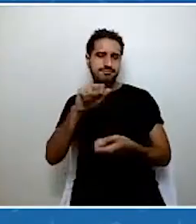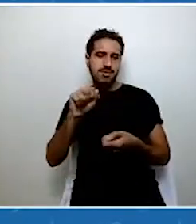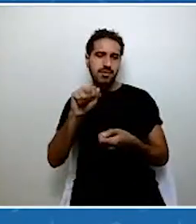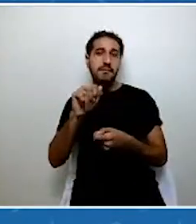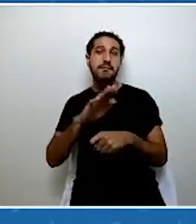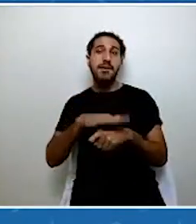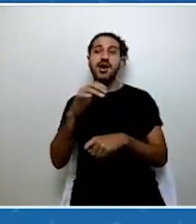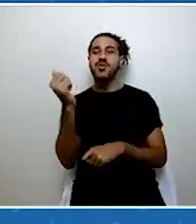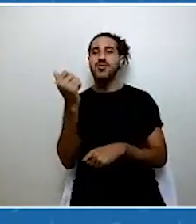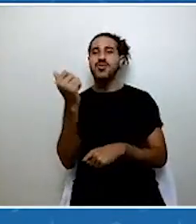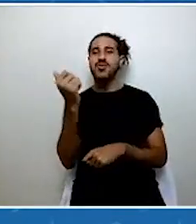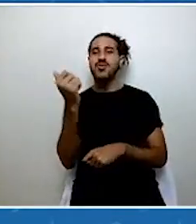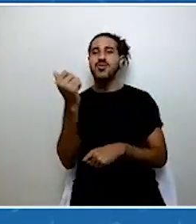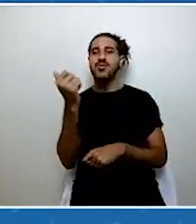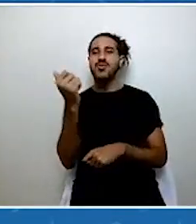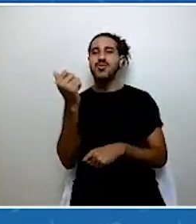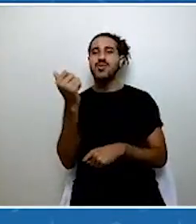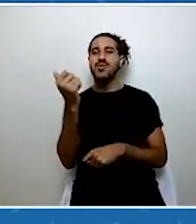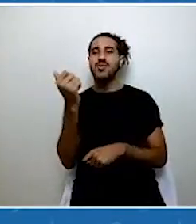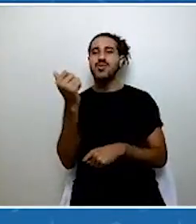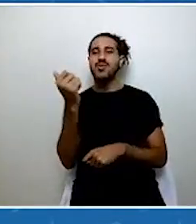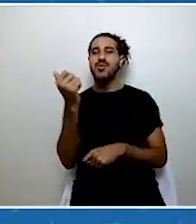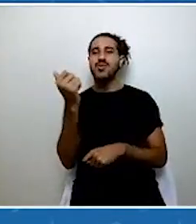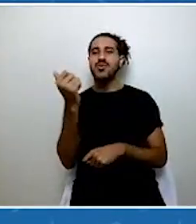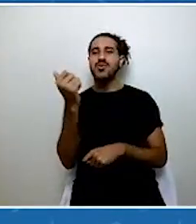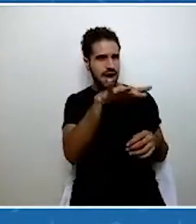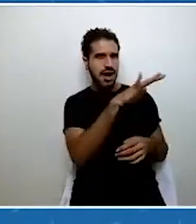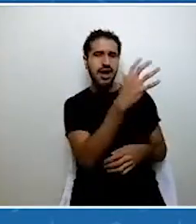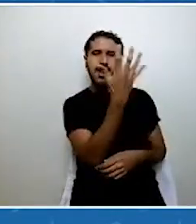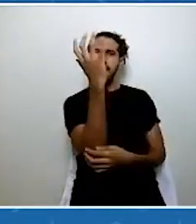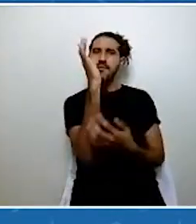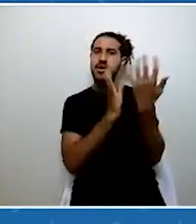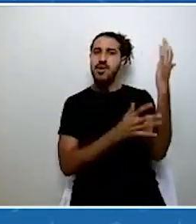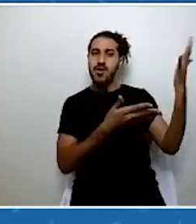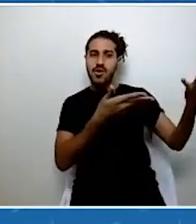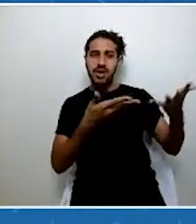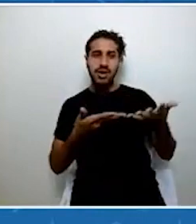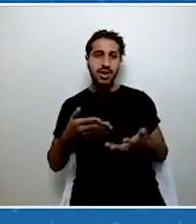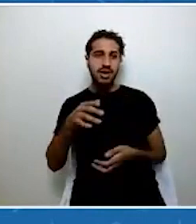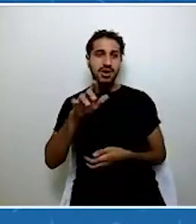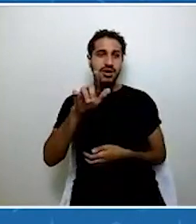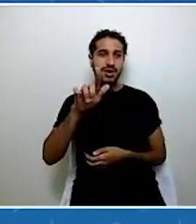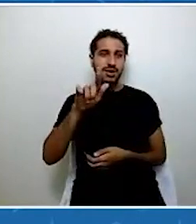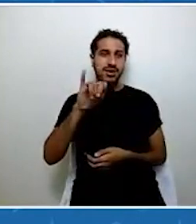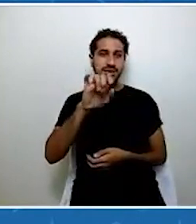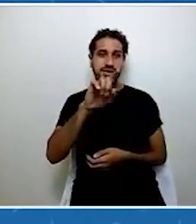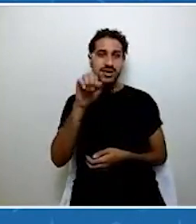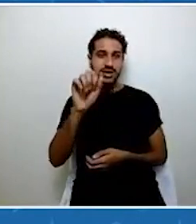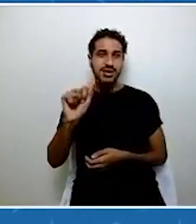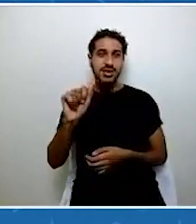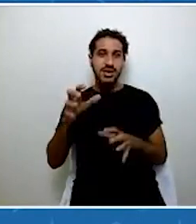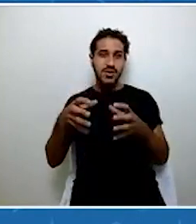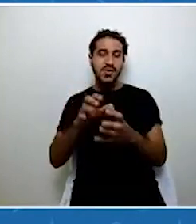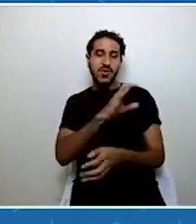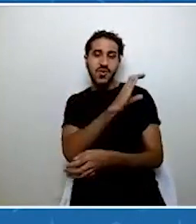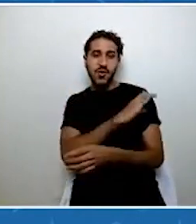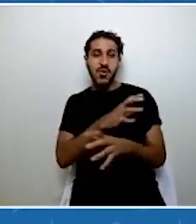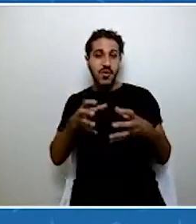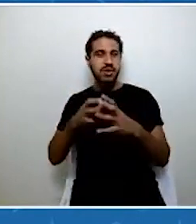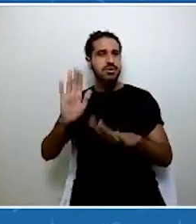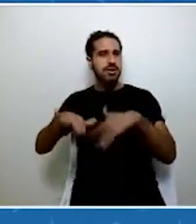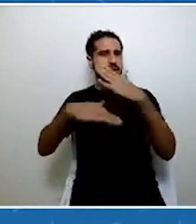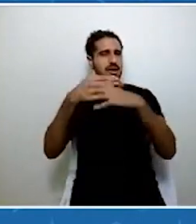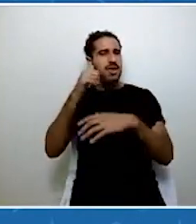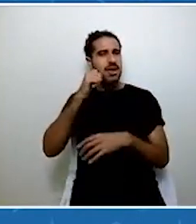E para falar de agenda ambiental, eu vou chamar a Geisa Rocha, que é coordenadora do Fórum de Desenvolvimento, que movimenta o Rio de Janeiro